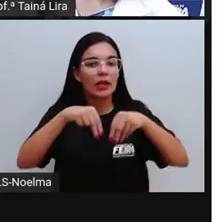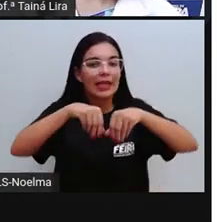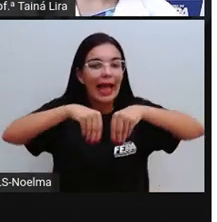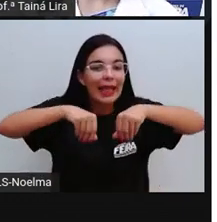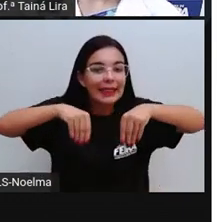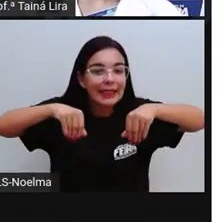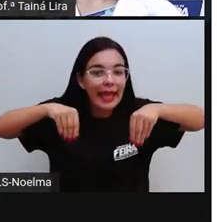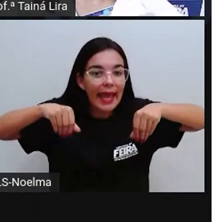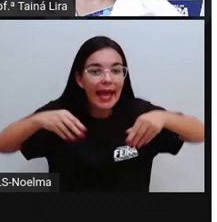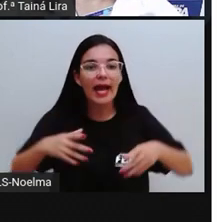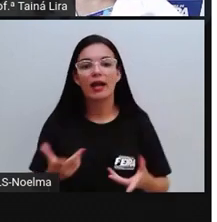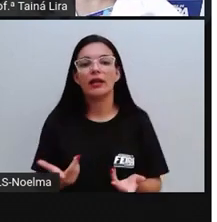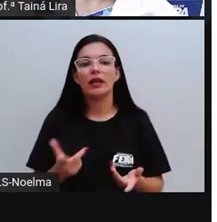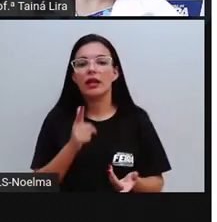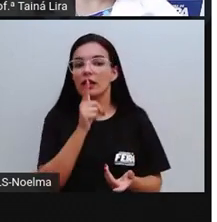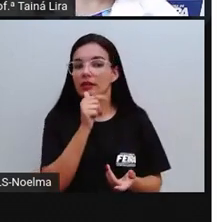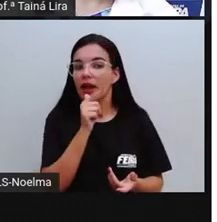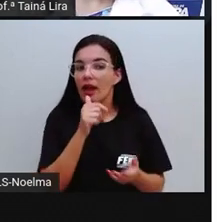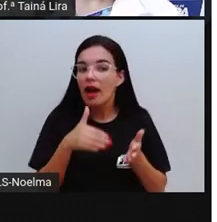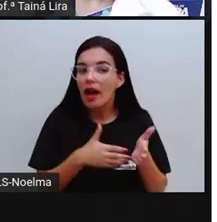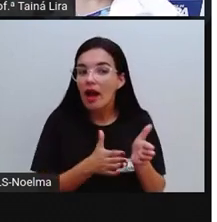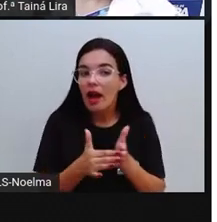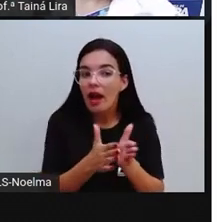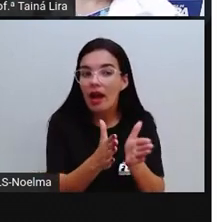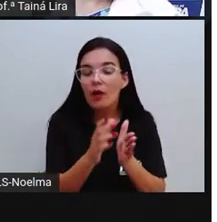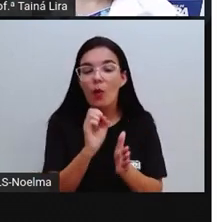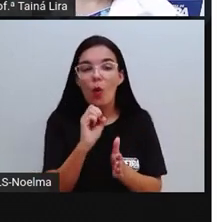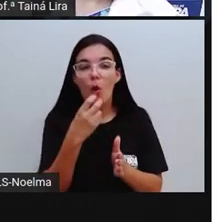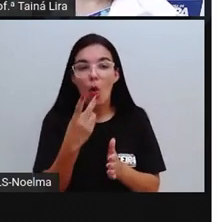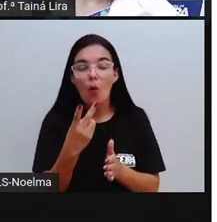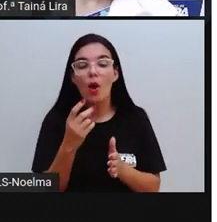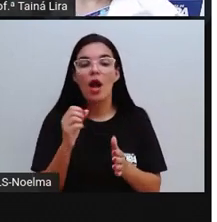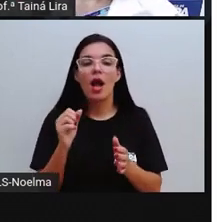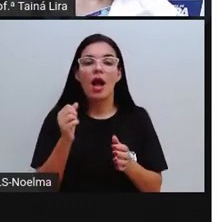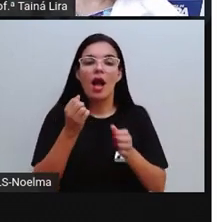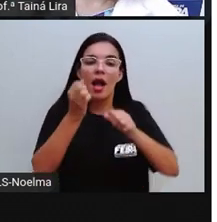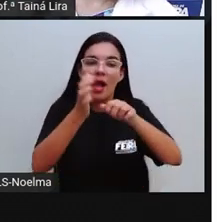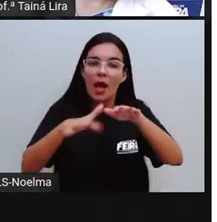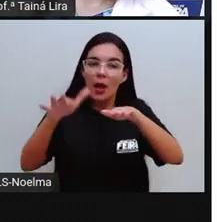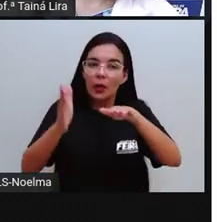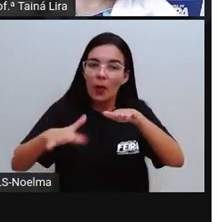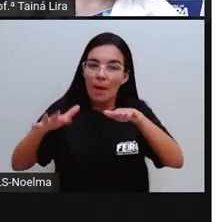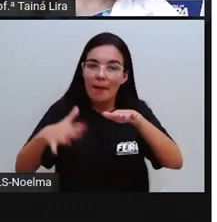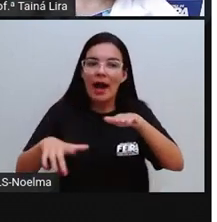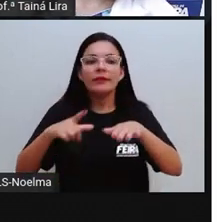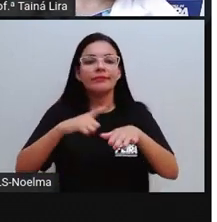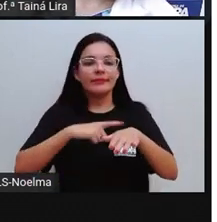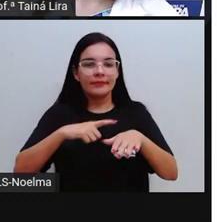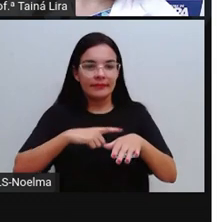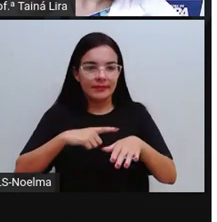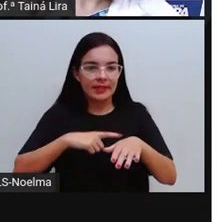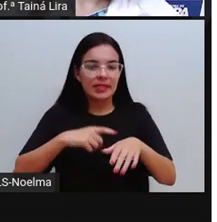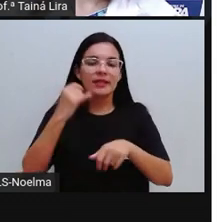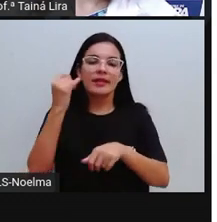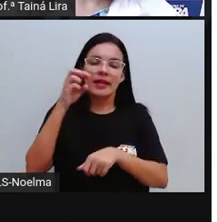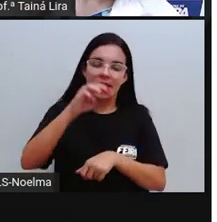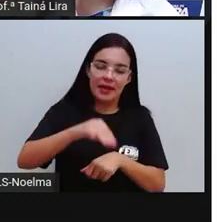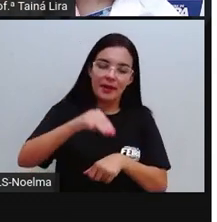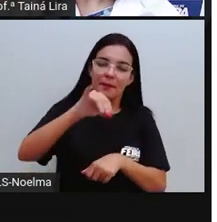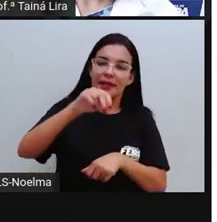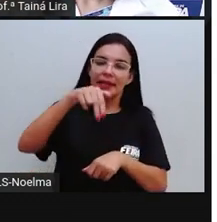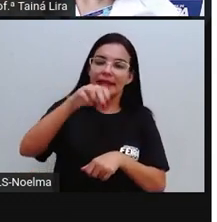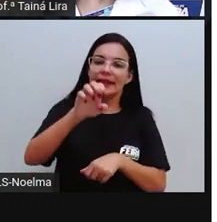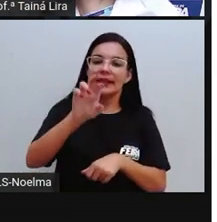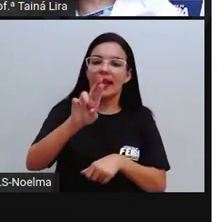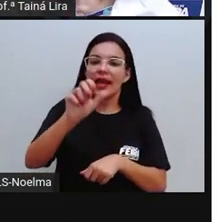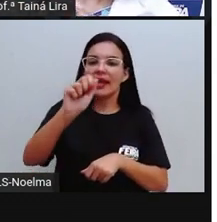solo, do rio ou do mar, tá? É um extrativismo ali mineral ou